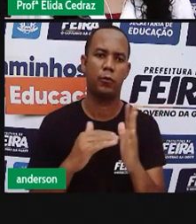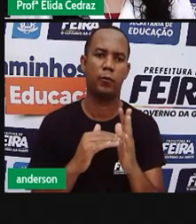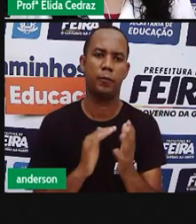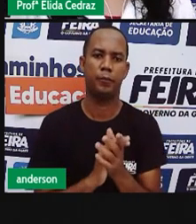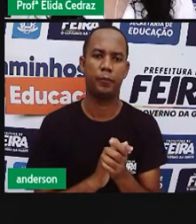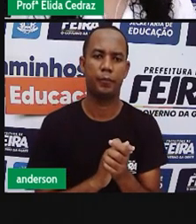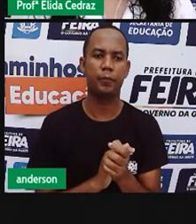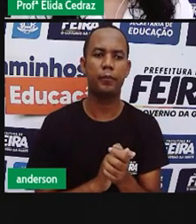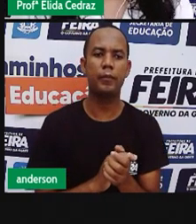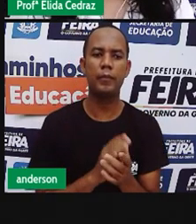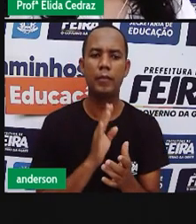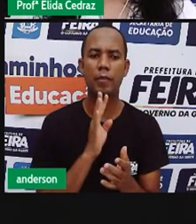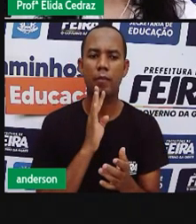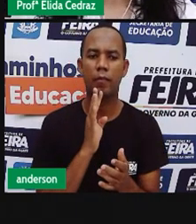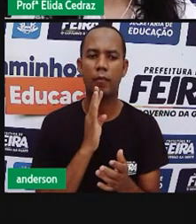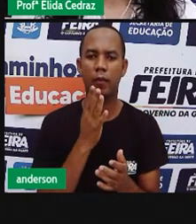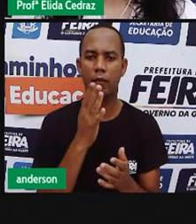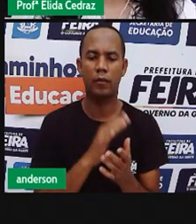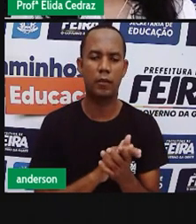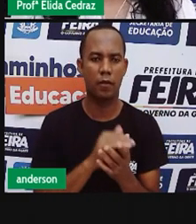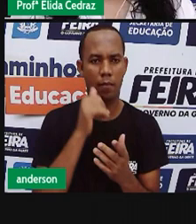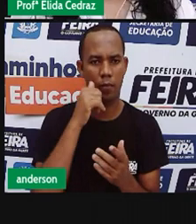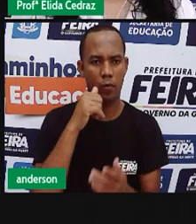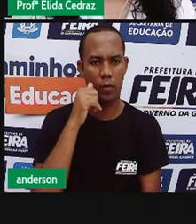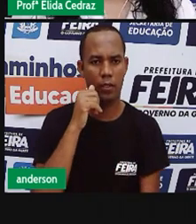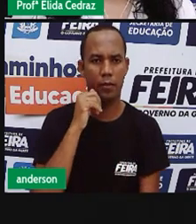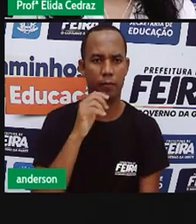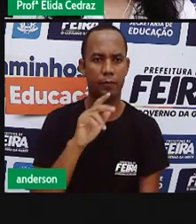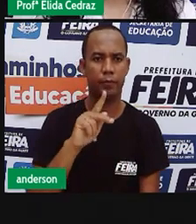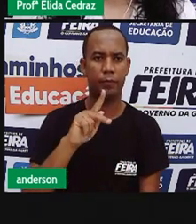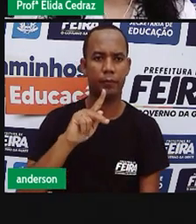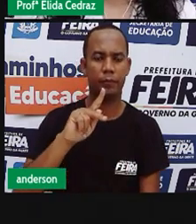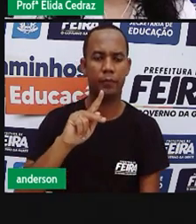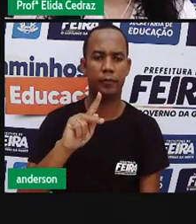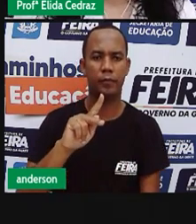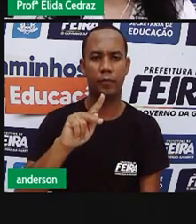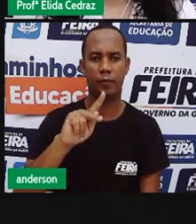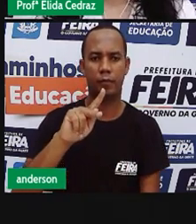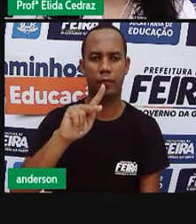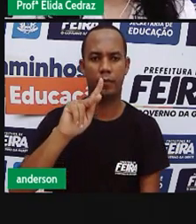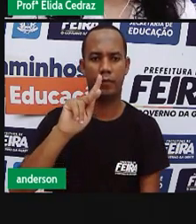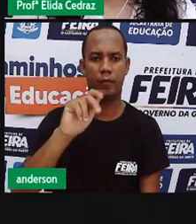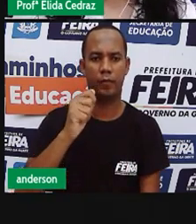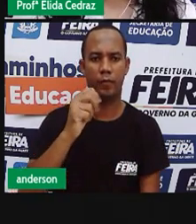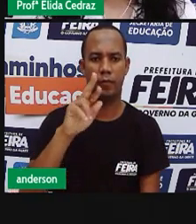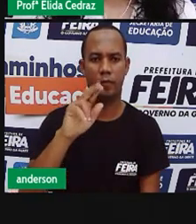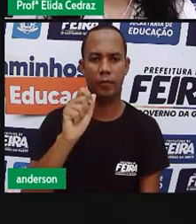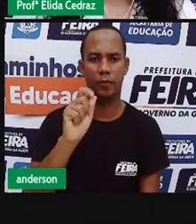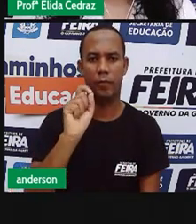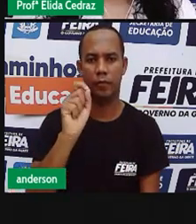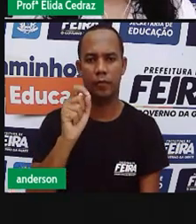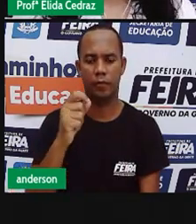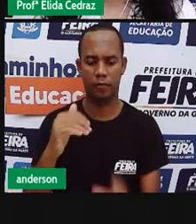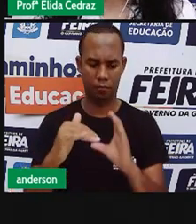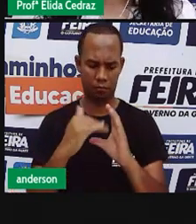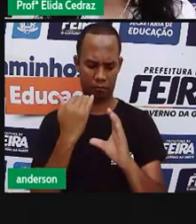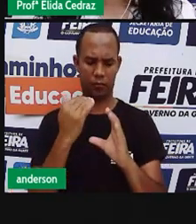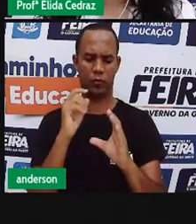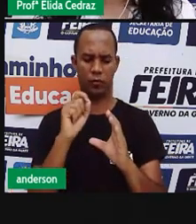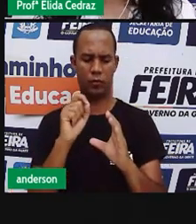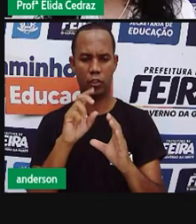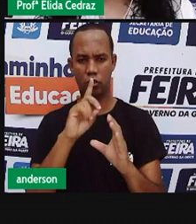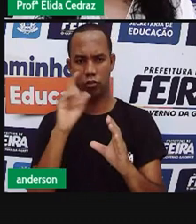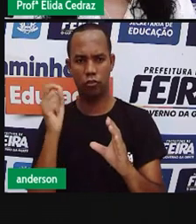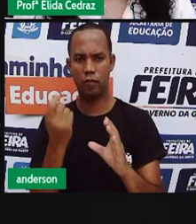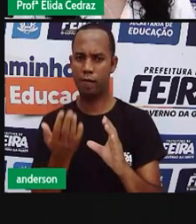Olha só essa história. Iara recebeu uma imagem de sua tia Confeição, pedindo que ela fosse passar o dia na sua